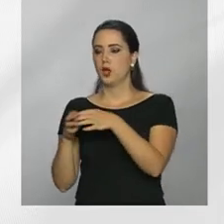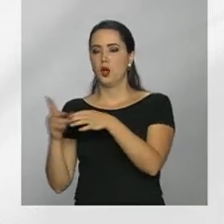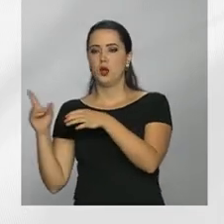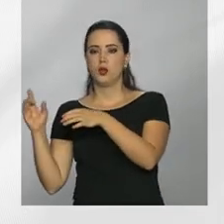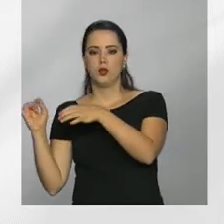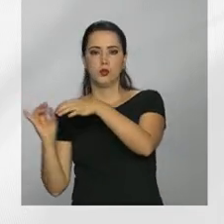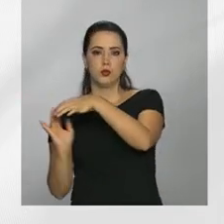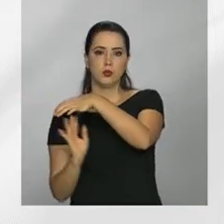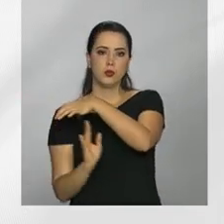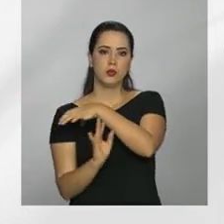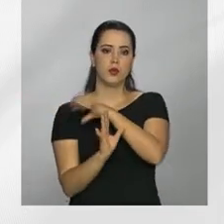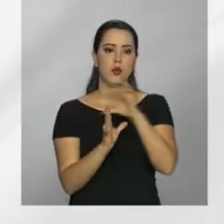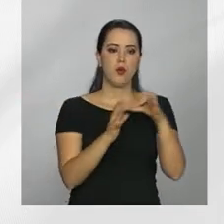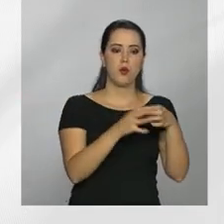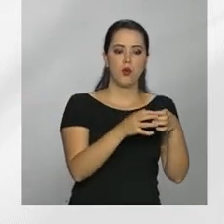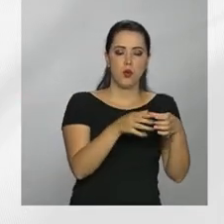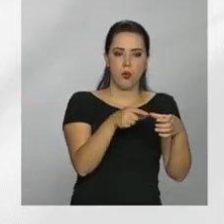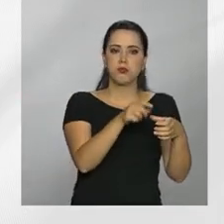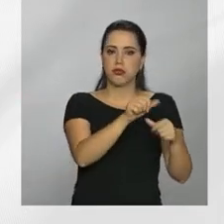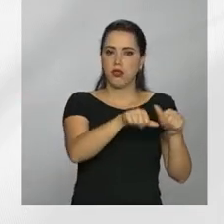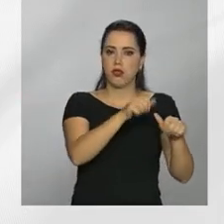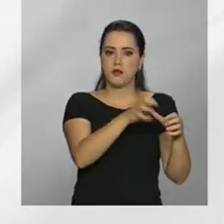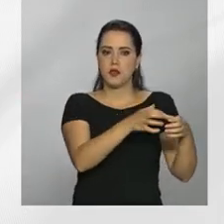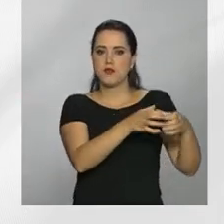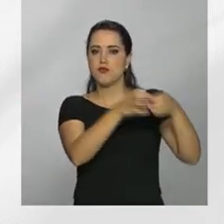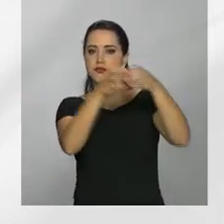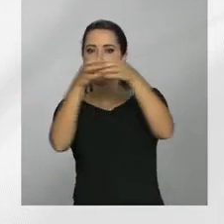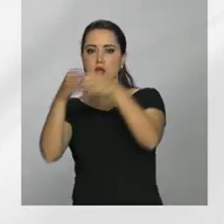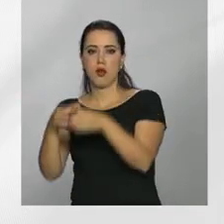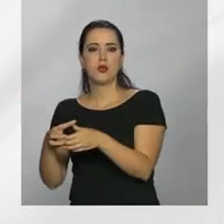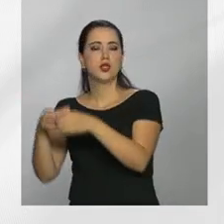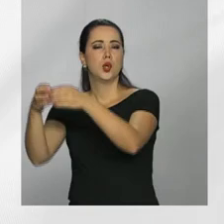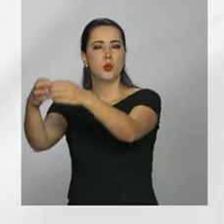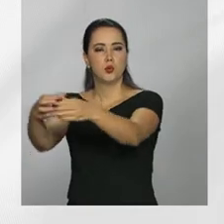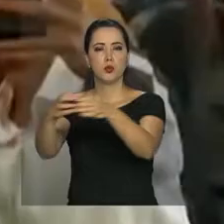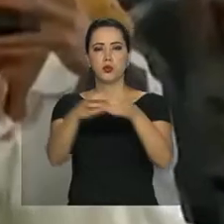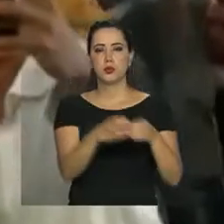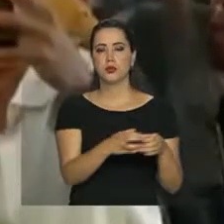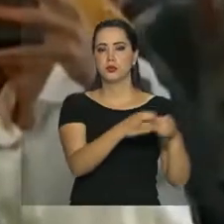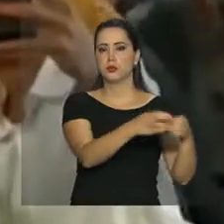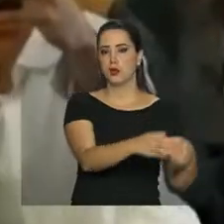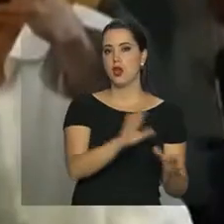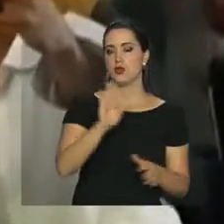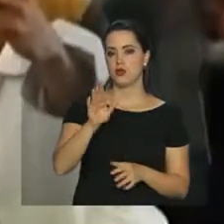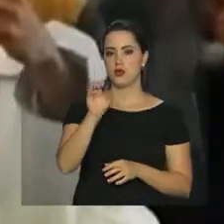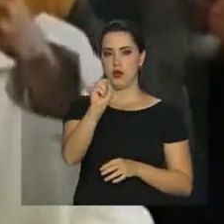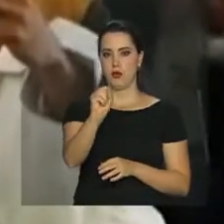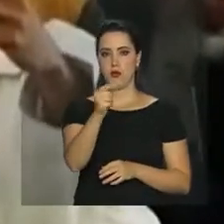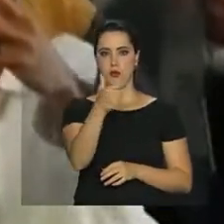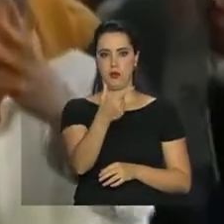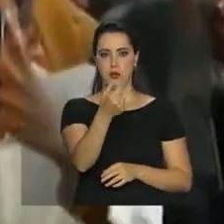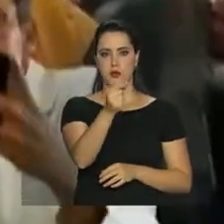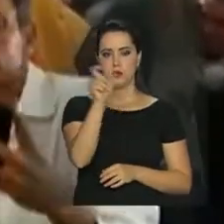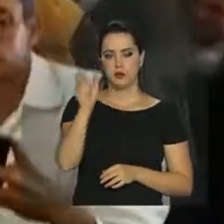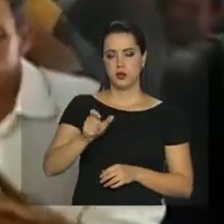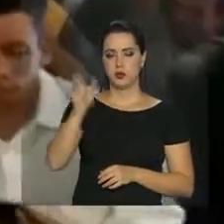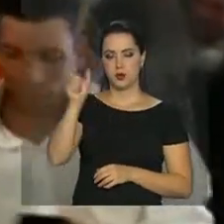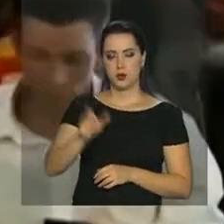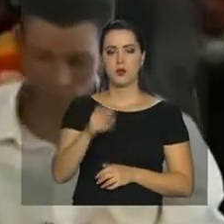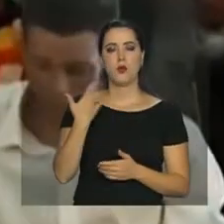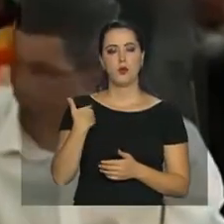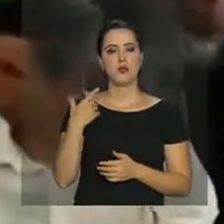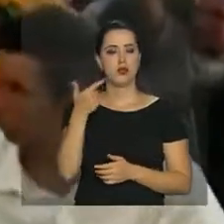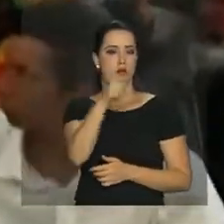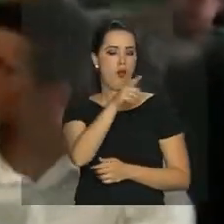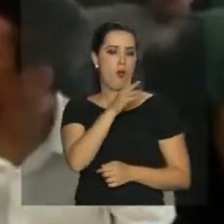para o interior do Brasil já atendeu 820 venezuelanos que estavam em Roraima, fugindo da grave